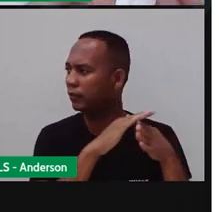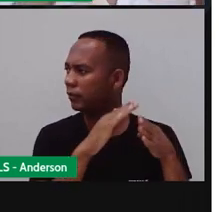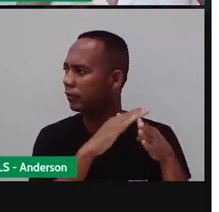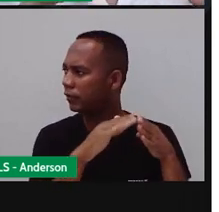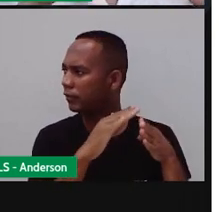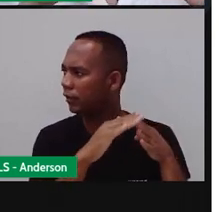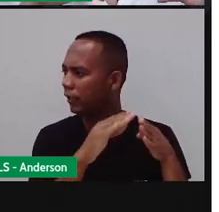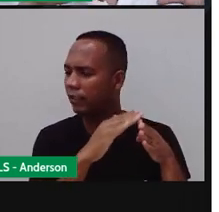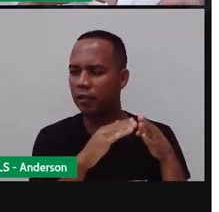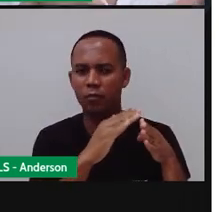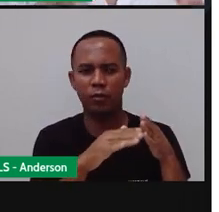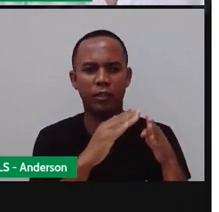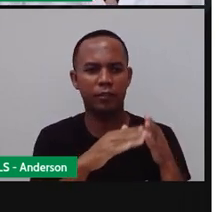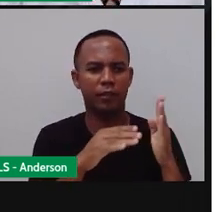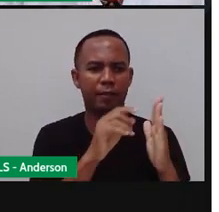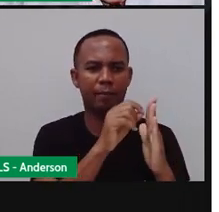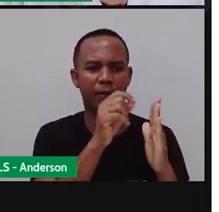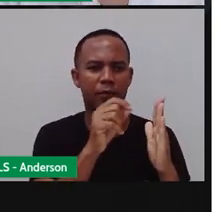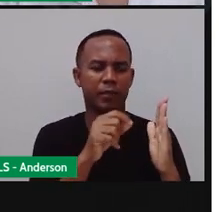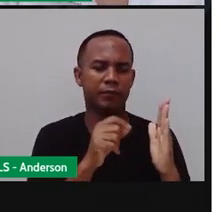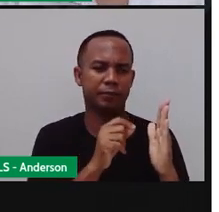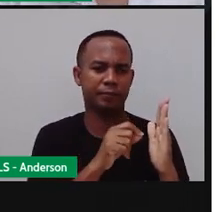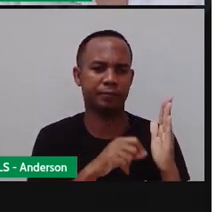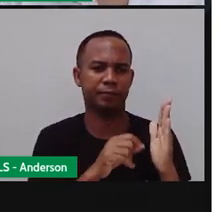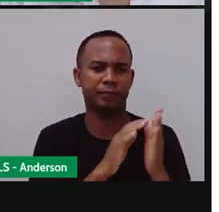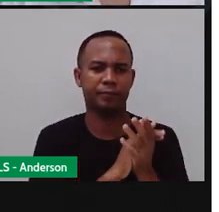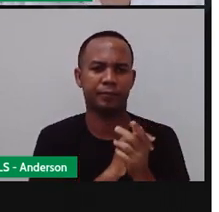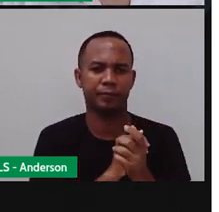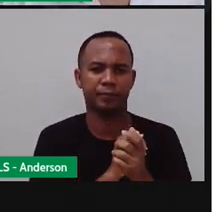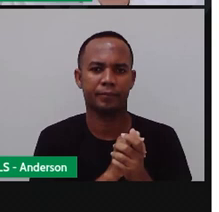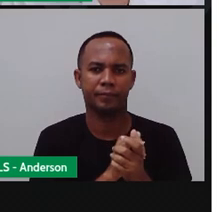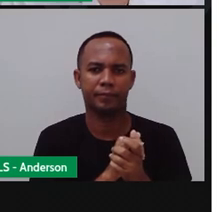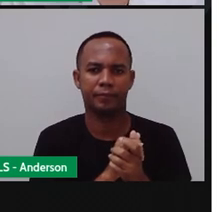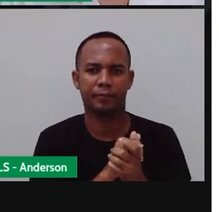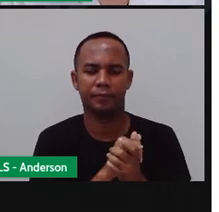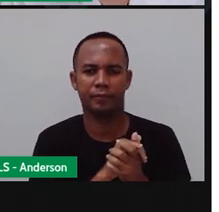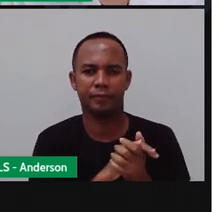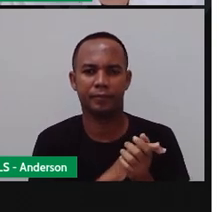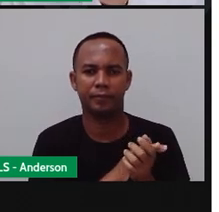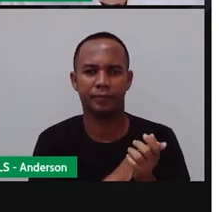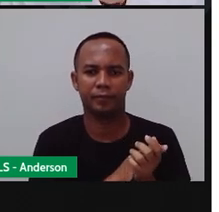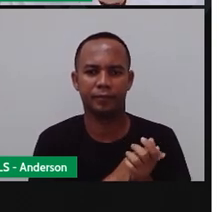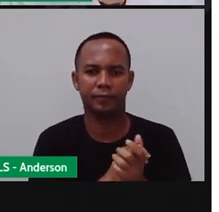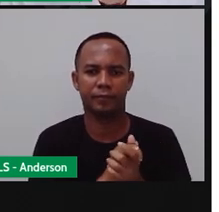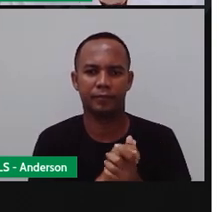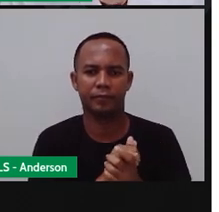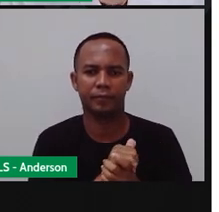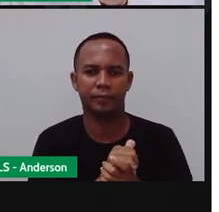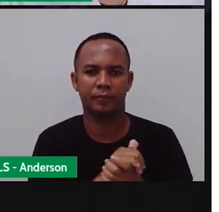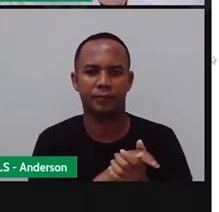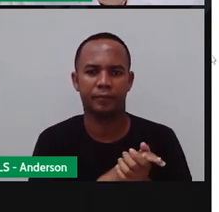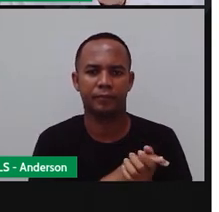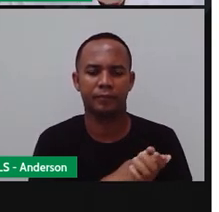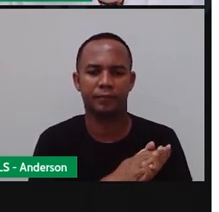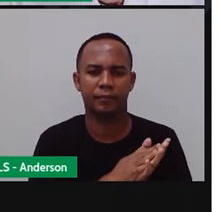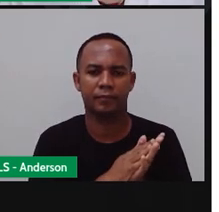parece o Mandacaru. É... Mas a Pró vai lembrar. Vamos lá.